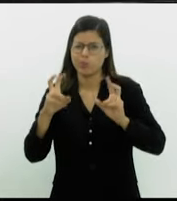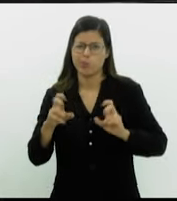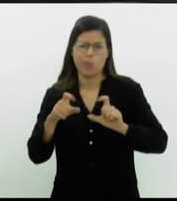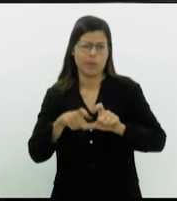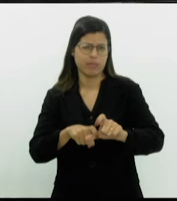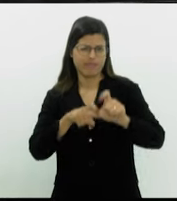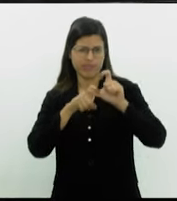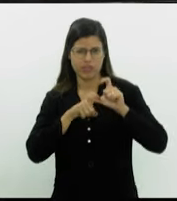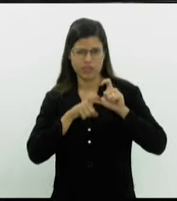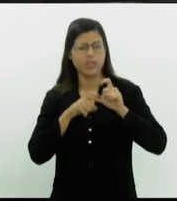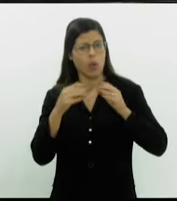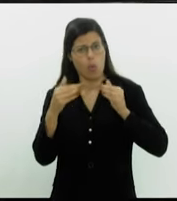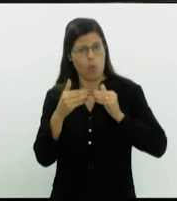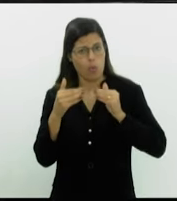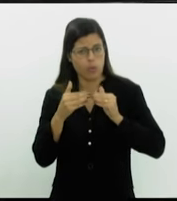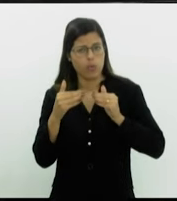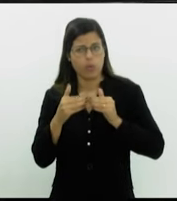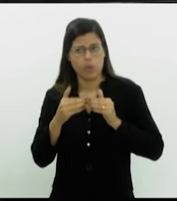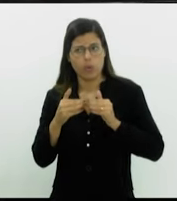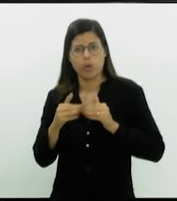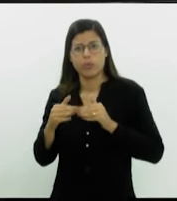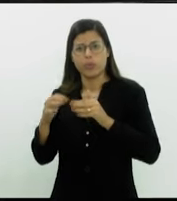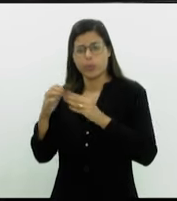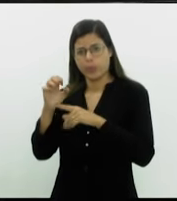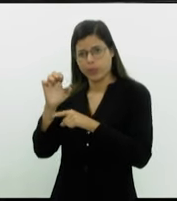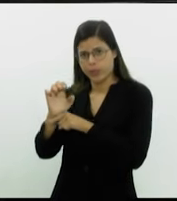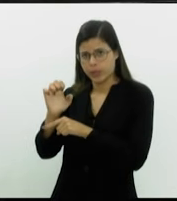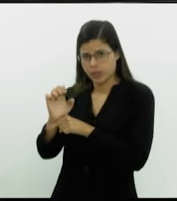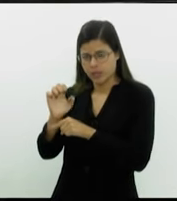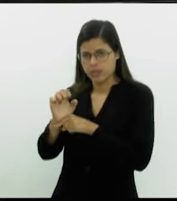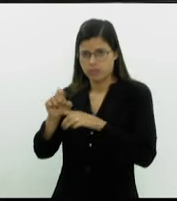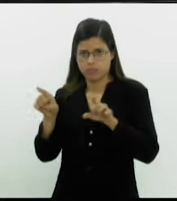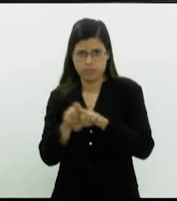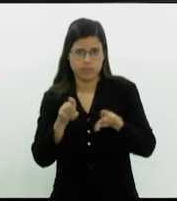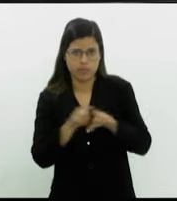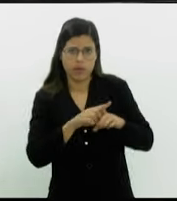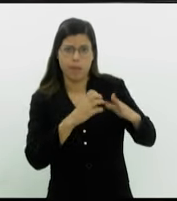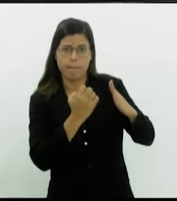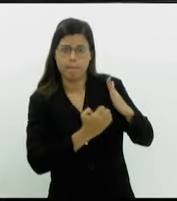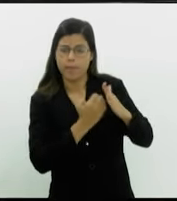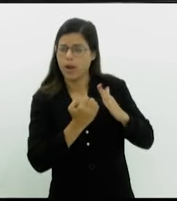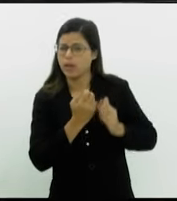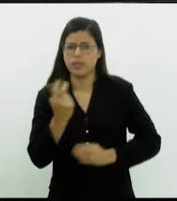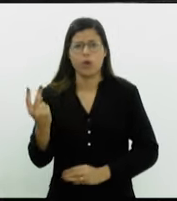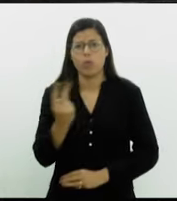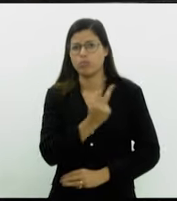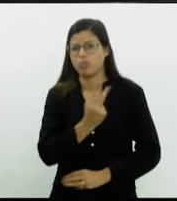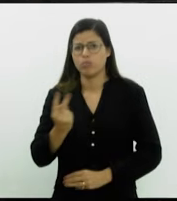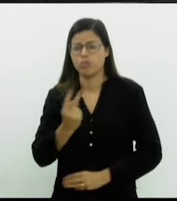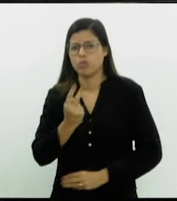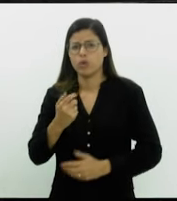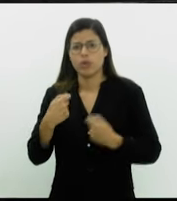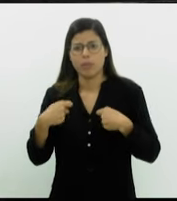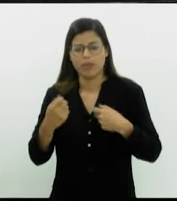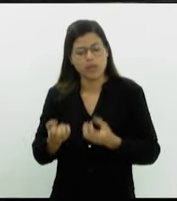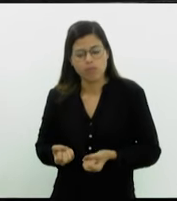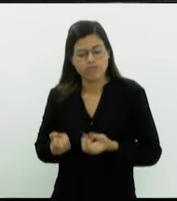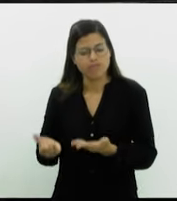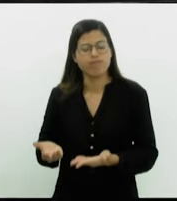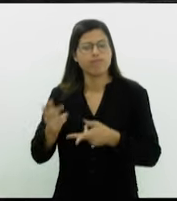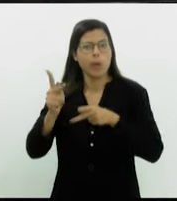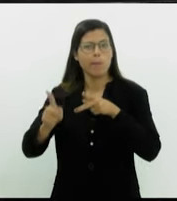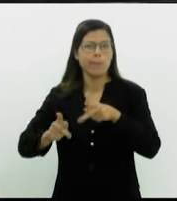eu concordo. Tanto o Estado quanto a supervia, ambos devem à população da região